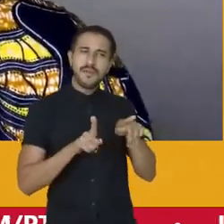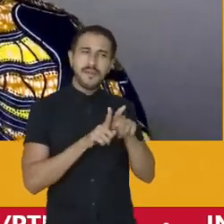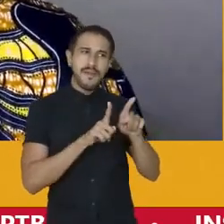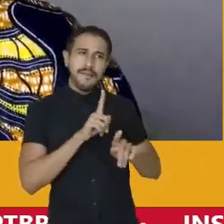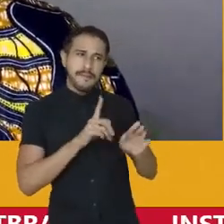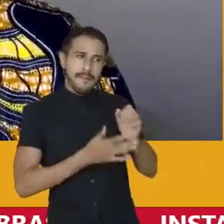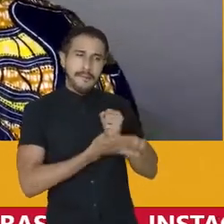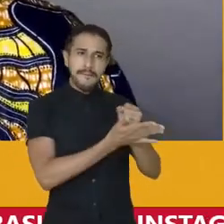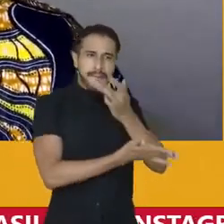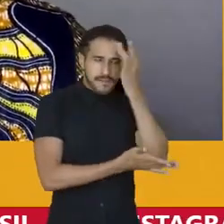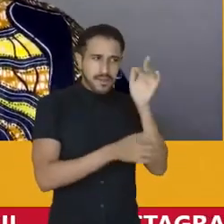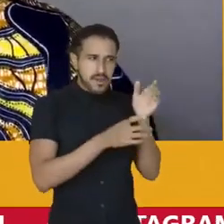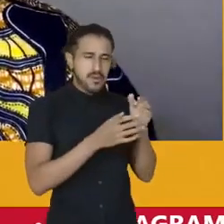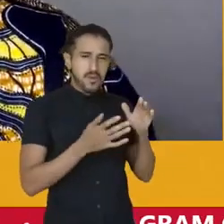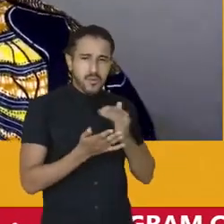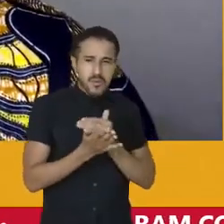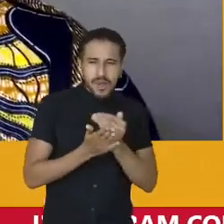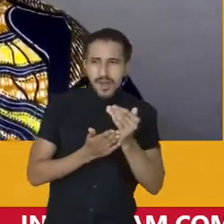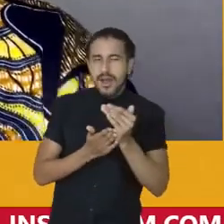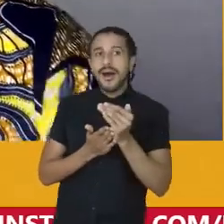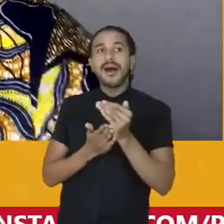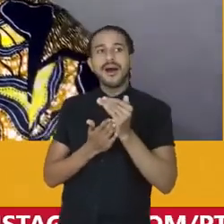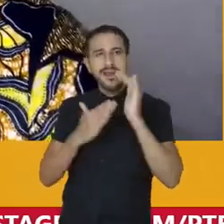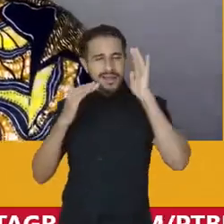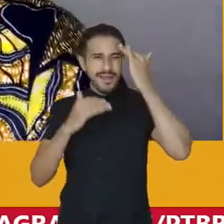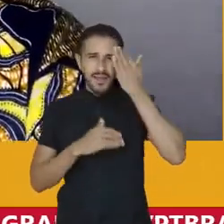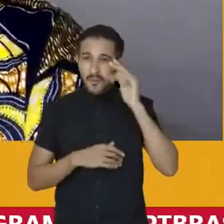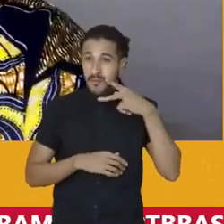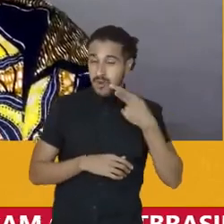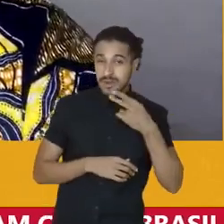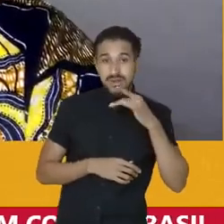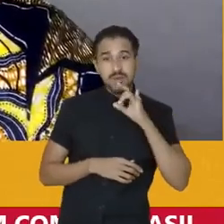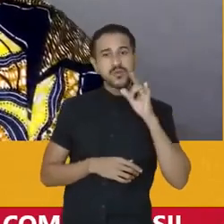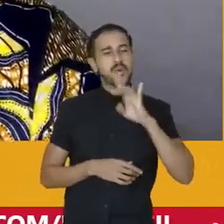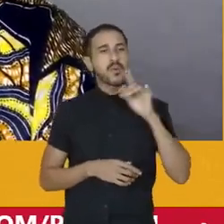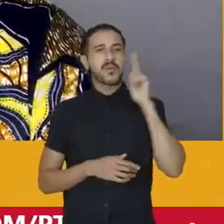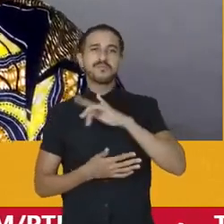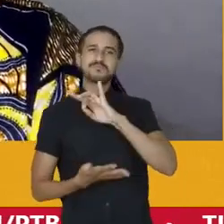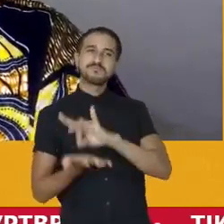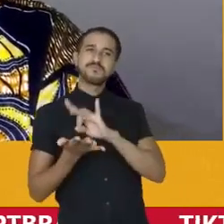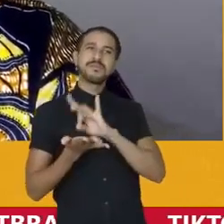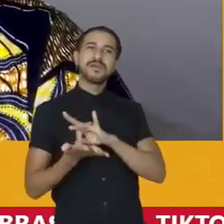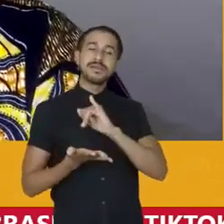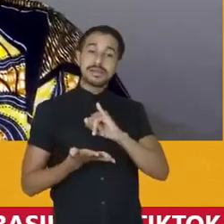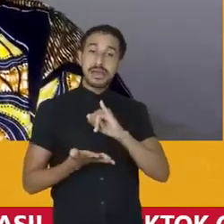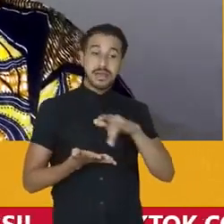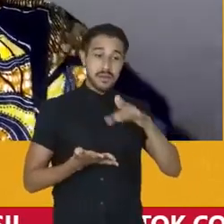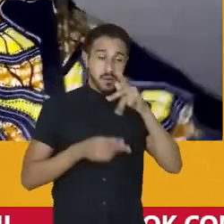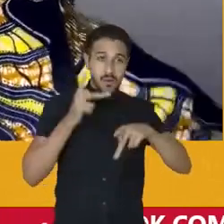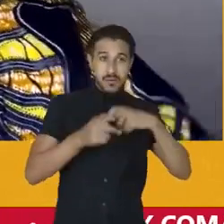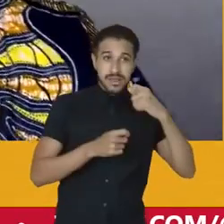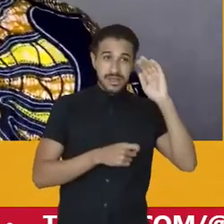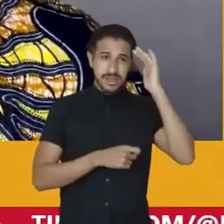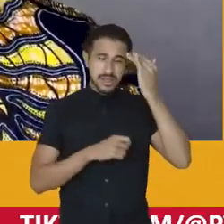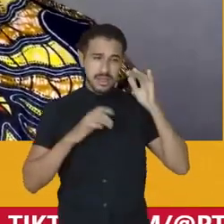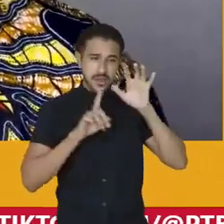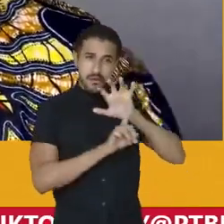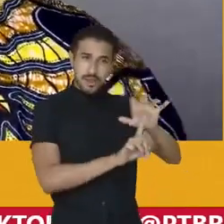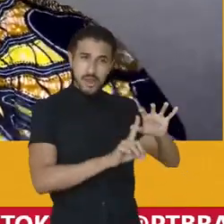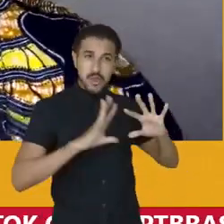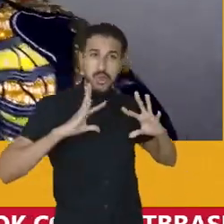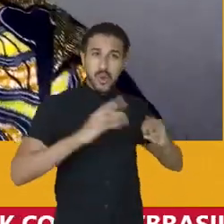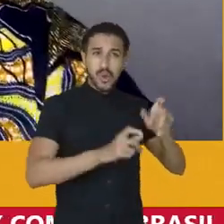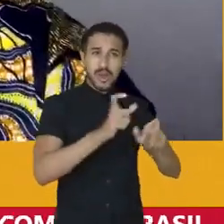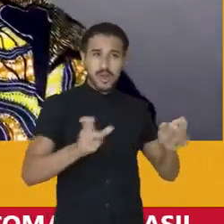para que as pessoas comecem a entender que a política só vai de fato ser efetiva quando ela entender que a gente precisa atingir a todas as pessoas,